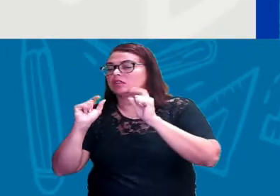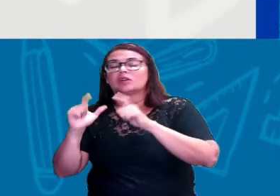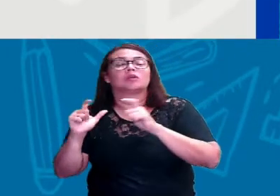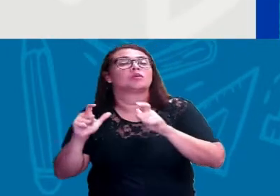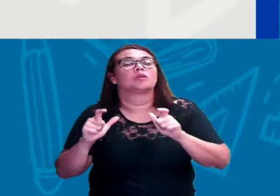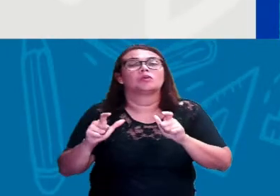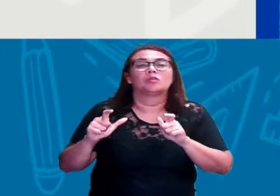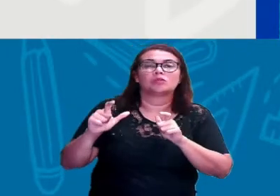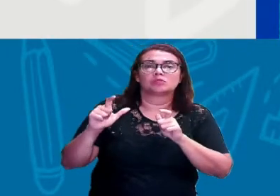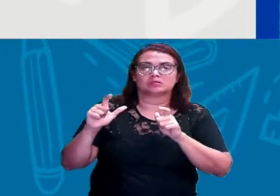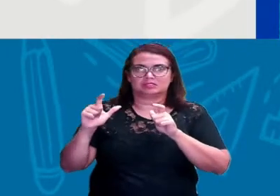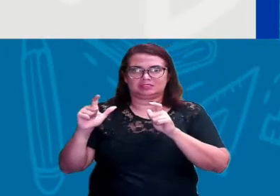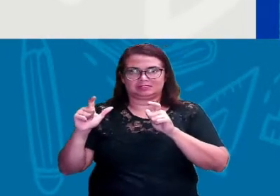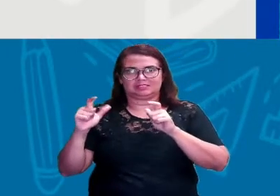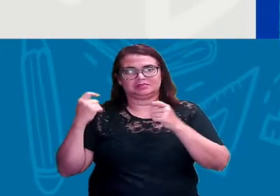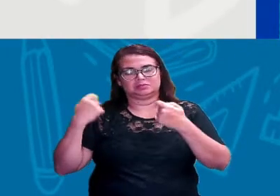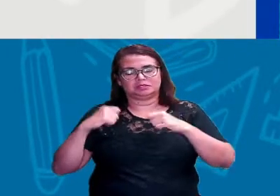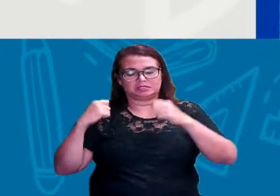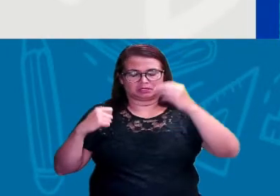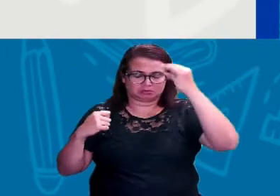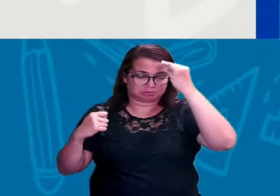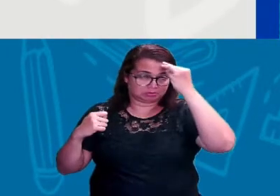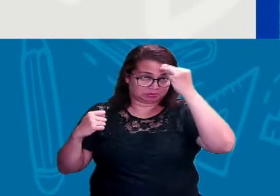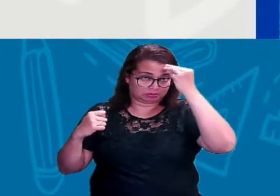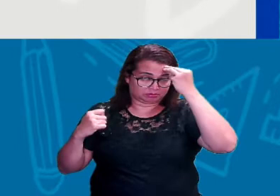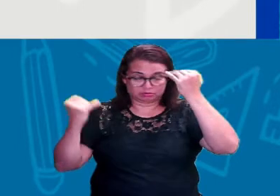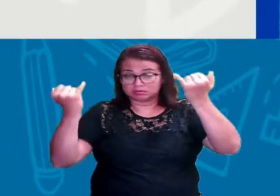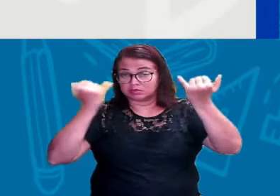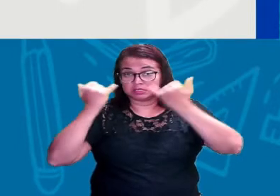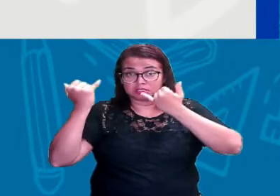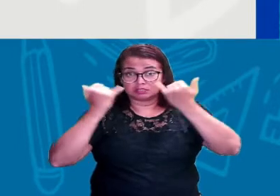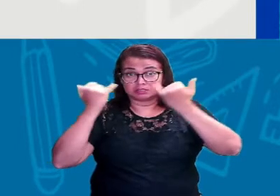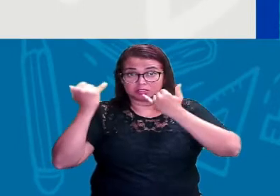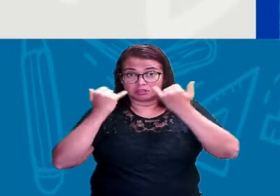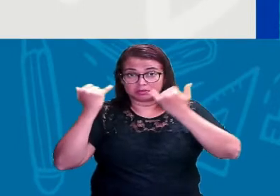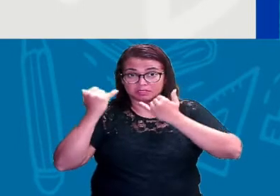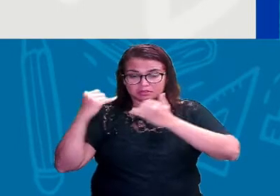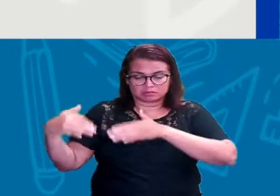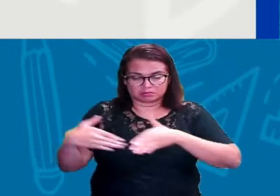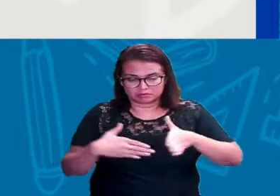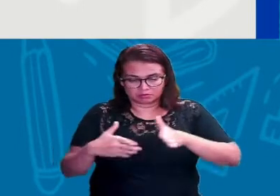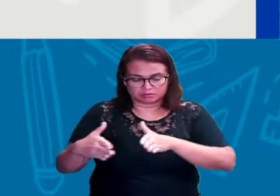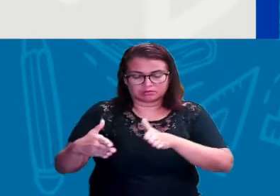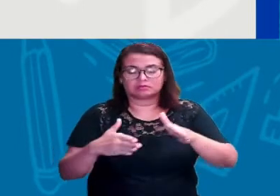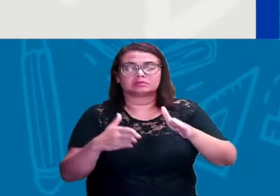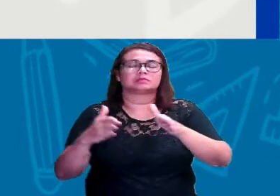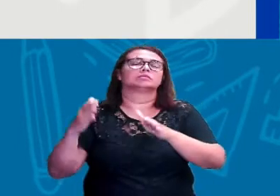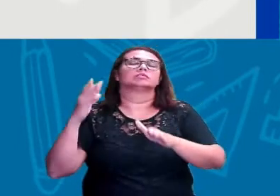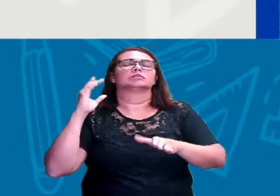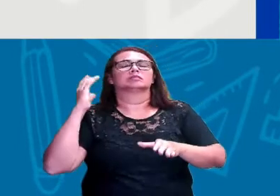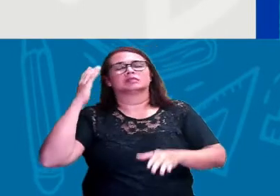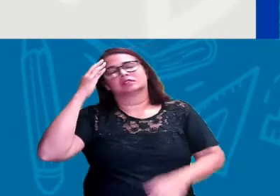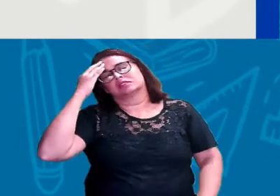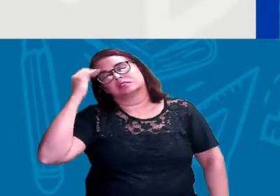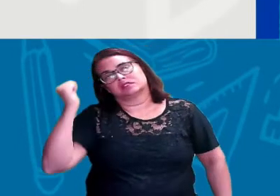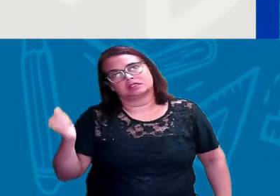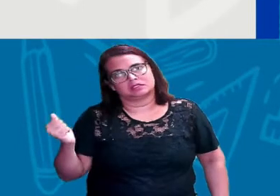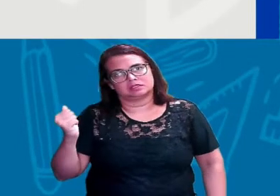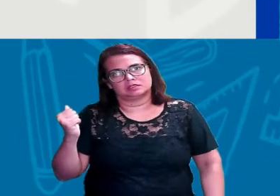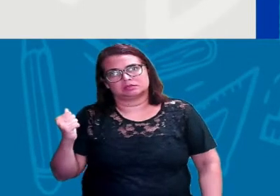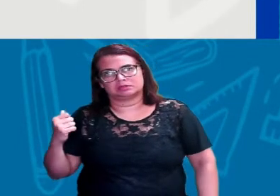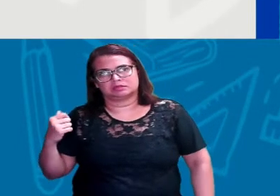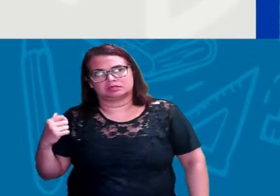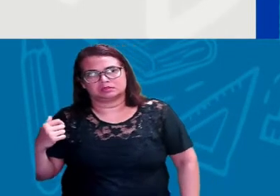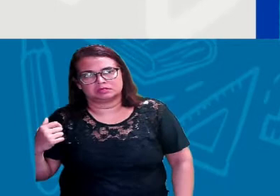está? Então, tudo isso você precisa ter informações, traçar todo aquele caminho que você fez para você descobrir onde você